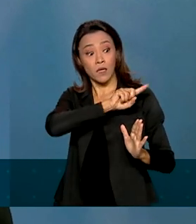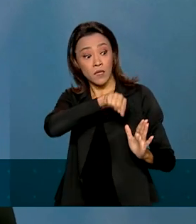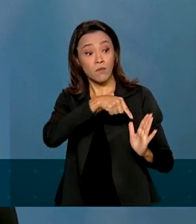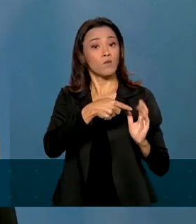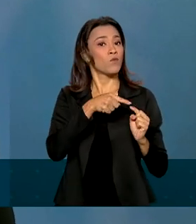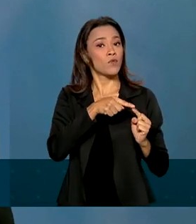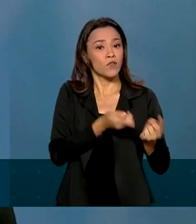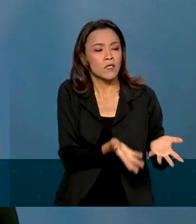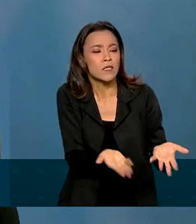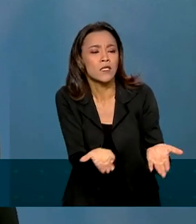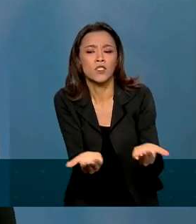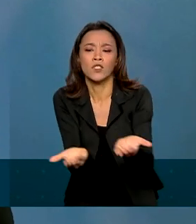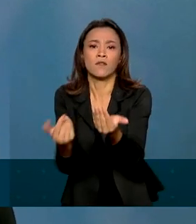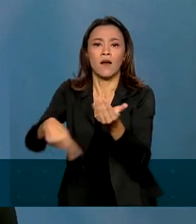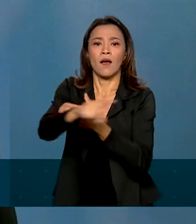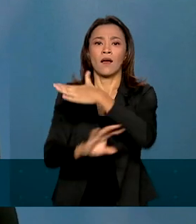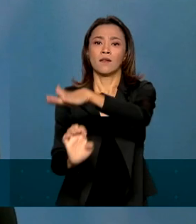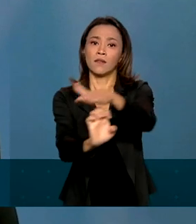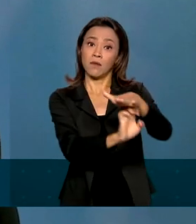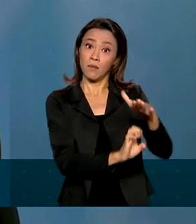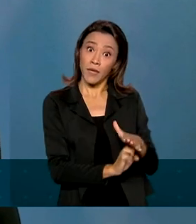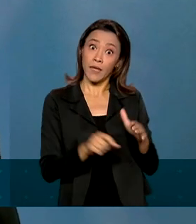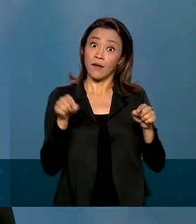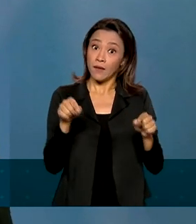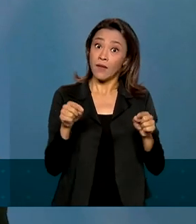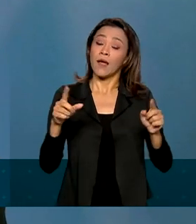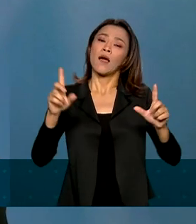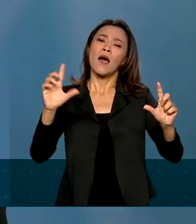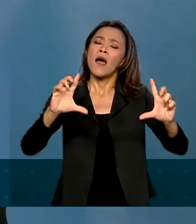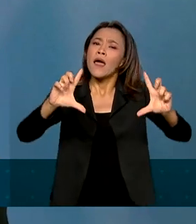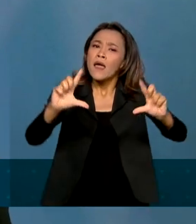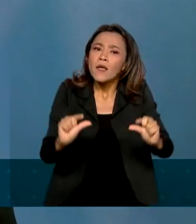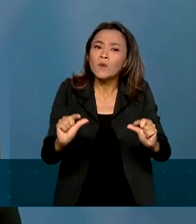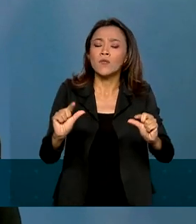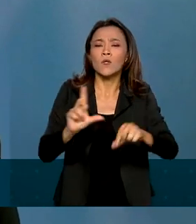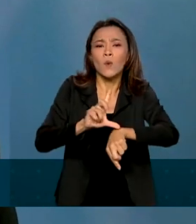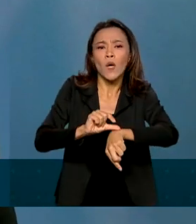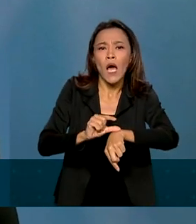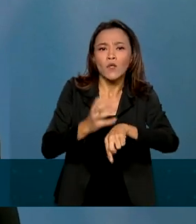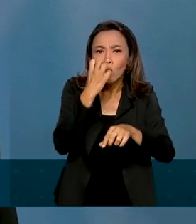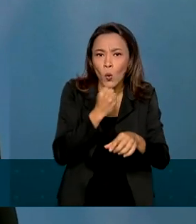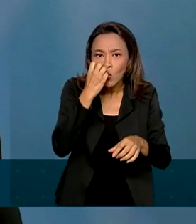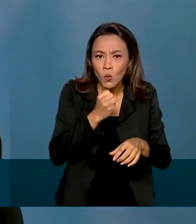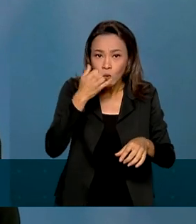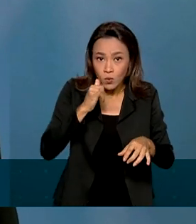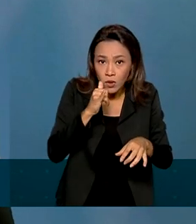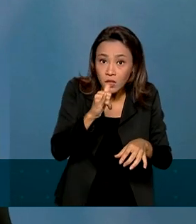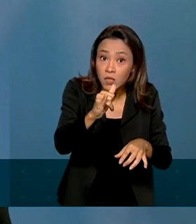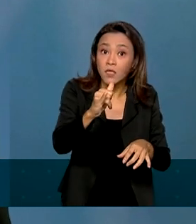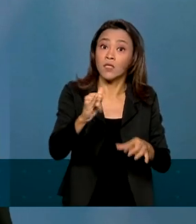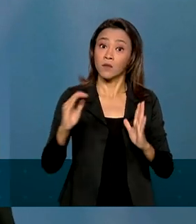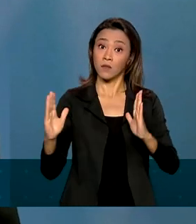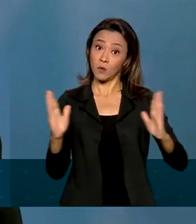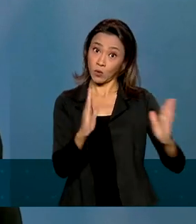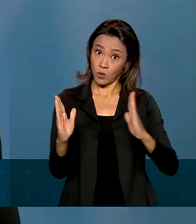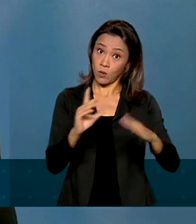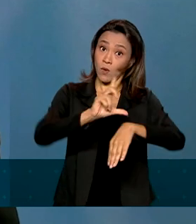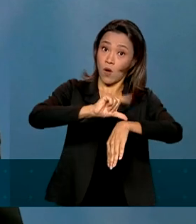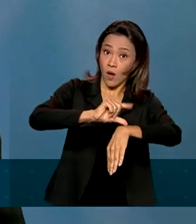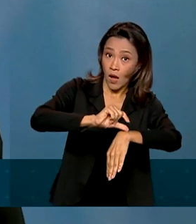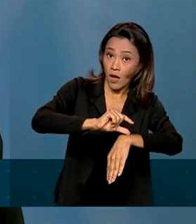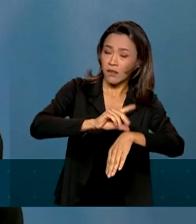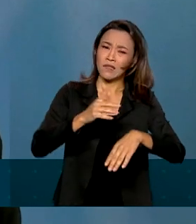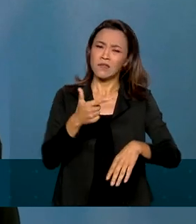deslocarem o consumo dos horários de maior demanda de energia para os horários de menor demanda, sem